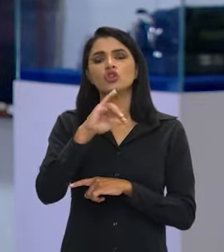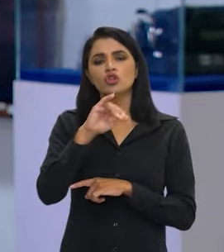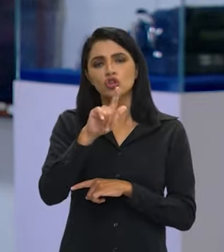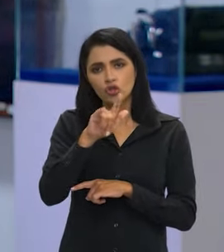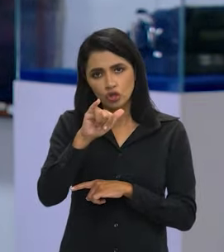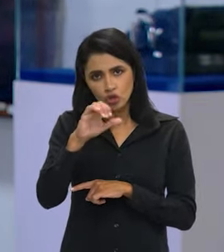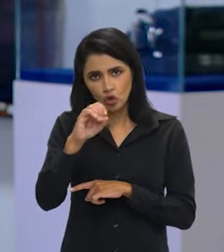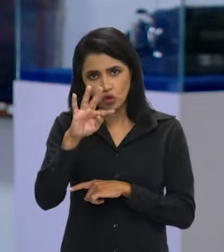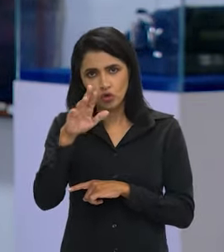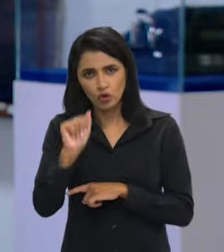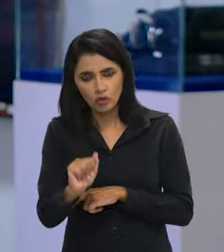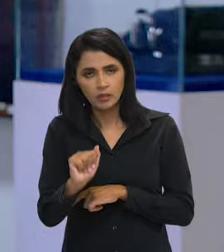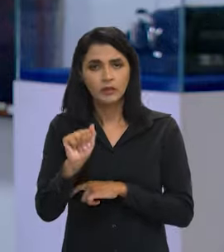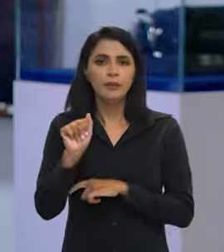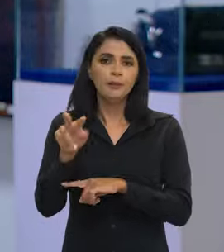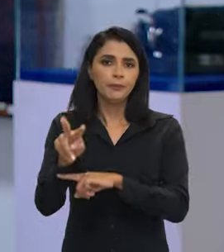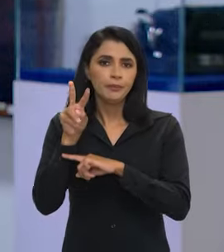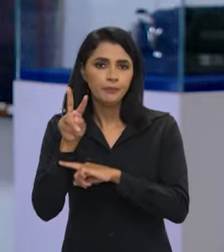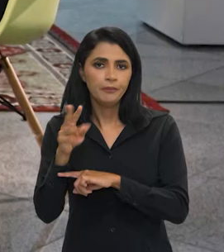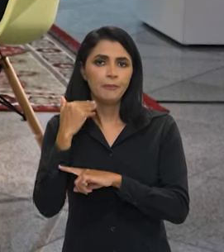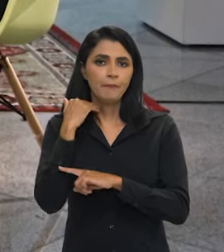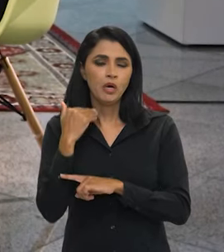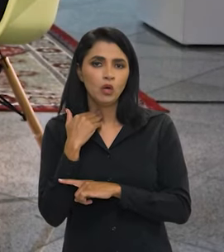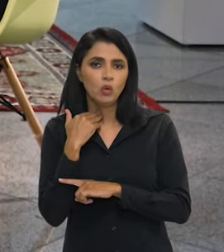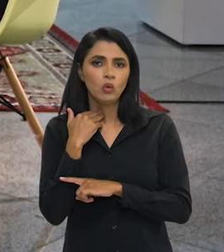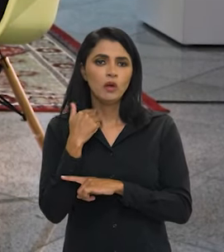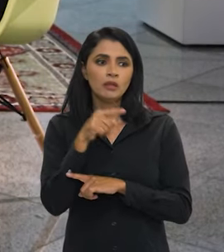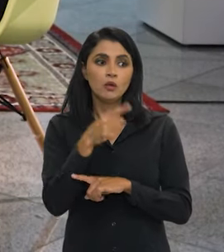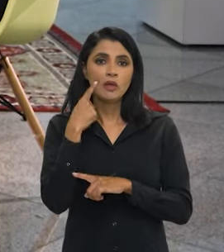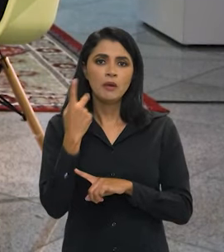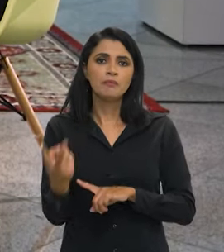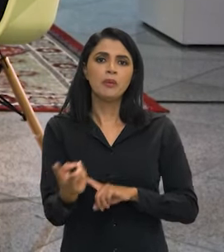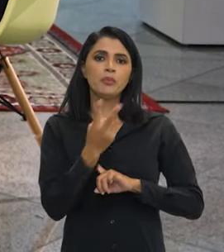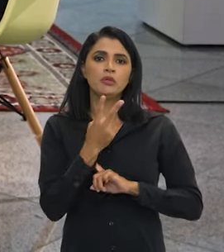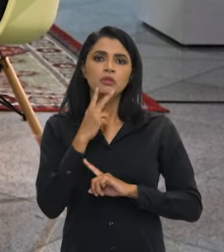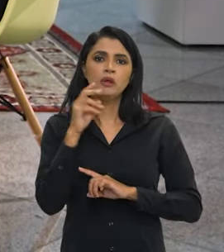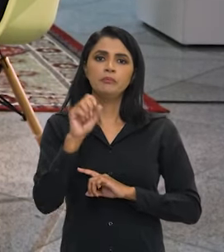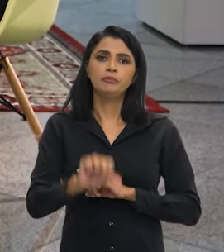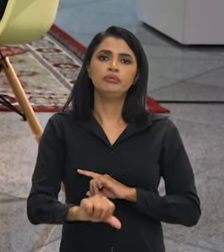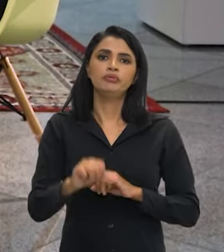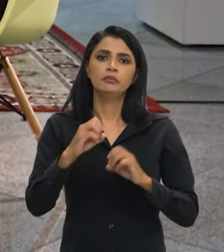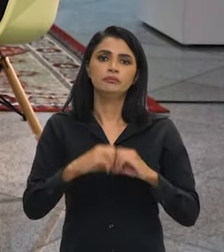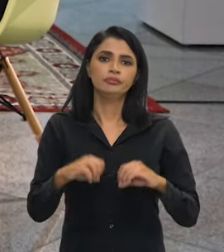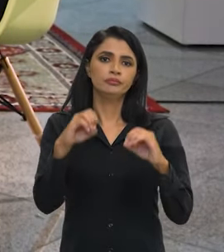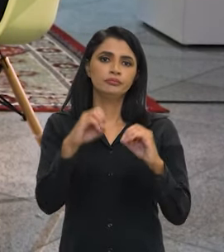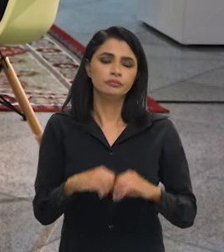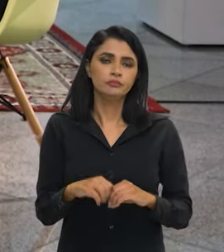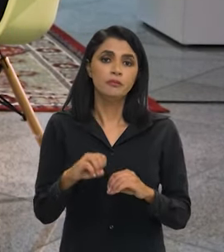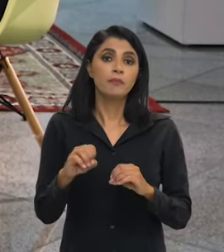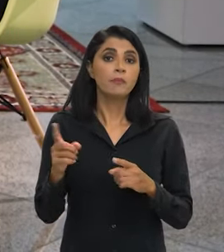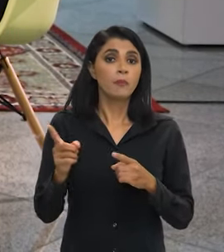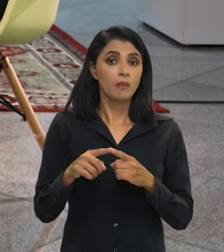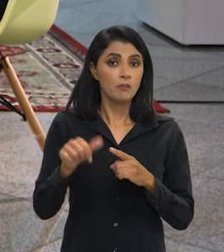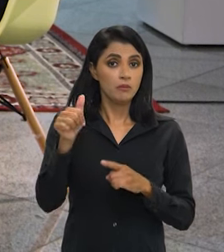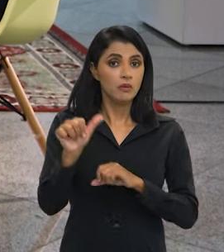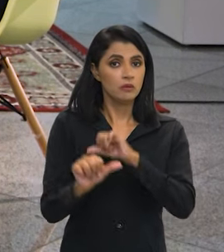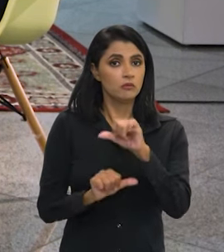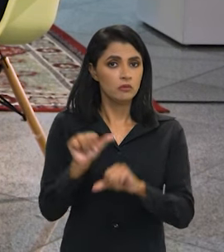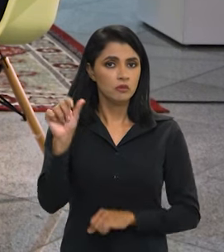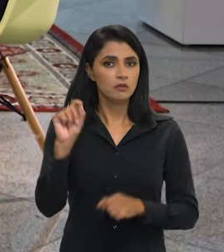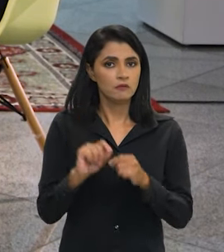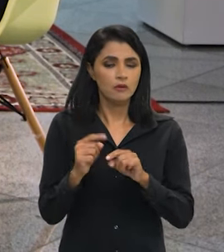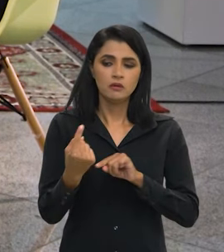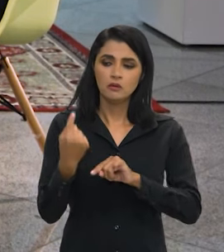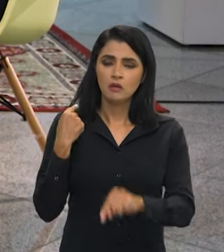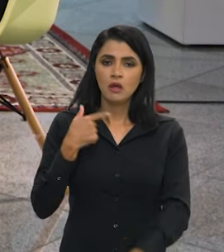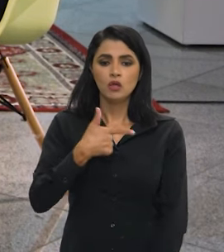banco. Então, aquilo que era para proteger, está ocasionando, agravando. Então, a primeira mudança que a gente fez,